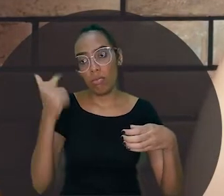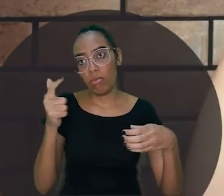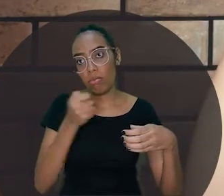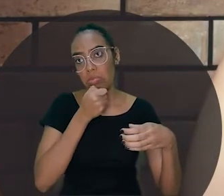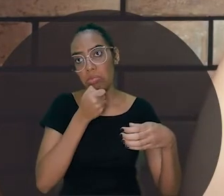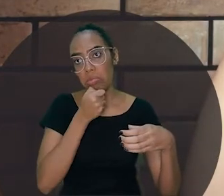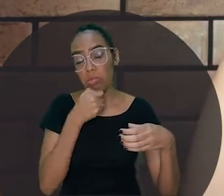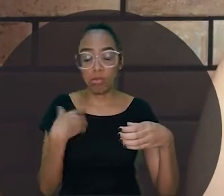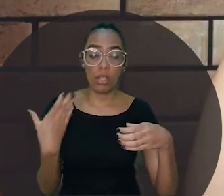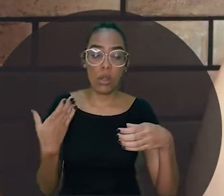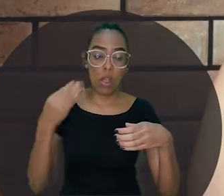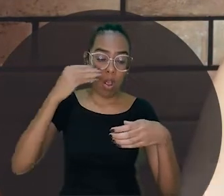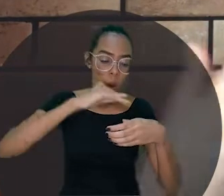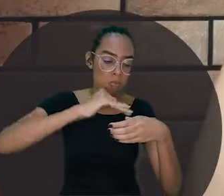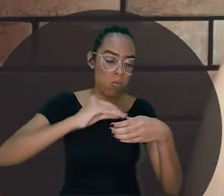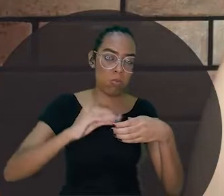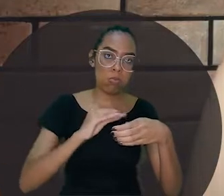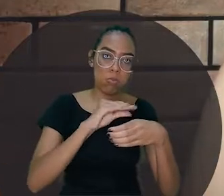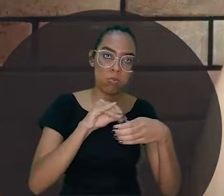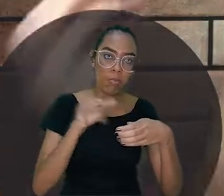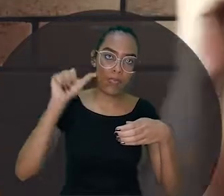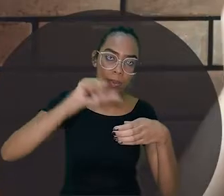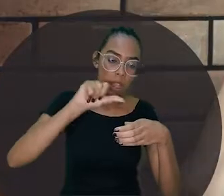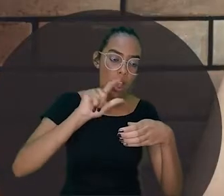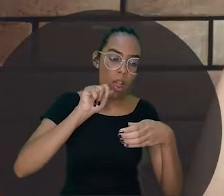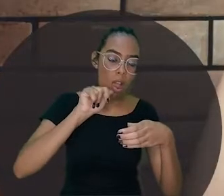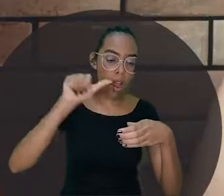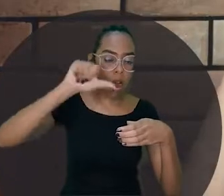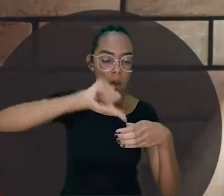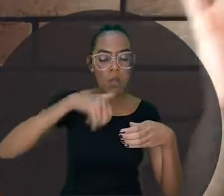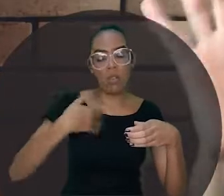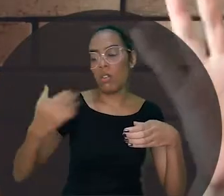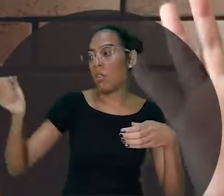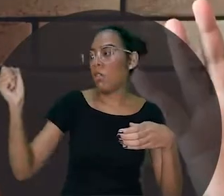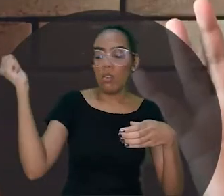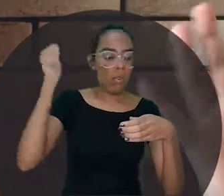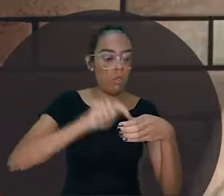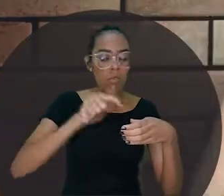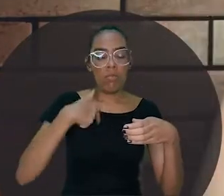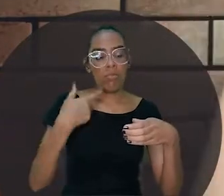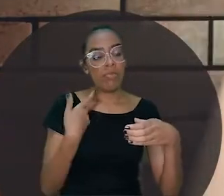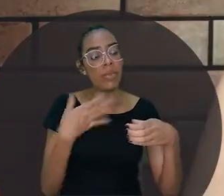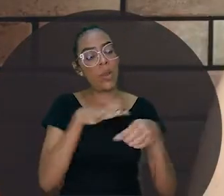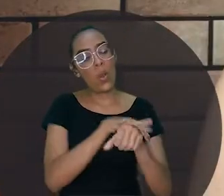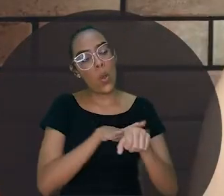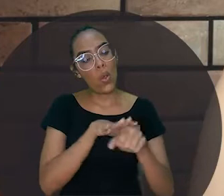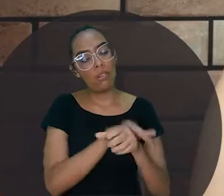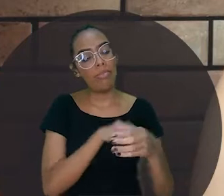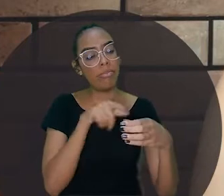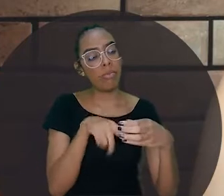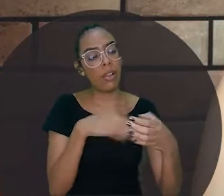não germinava. Então, ele colocou mais adubo, ele colocou mais água, ele colocou no sol. Ele começou até a